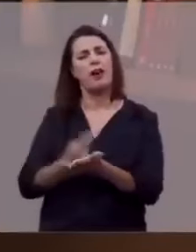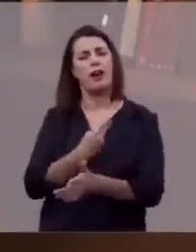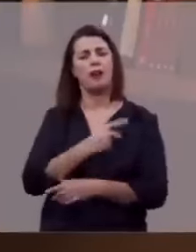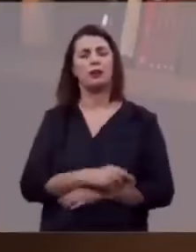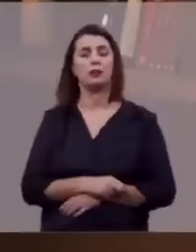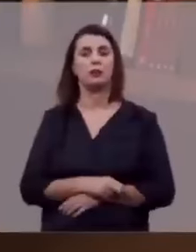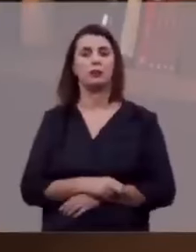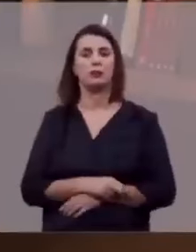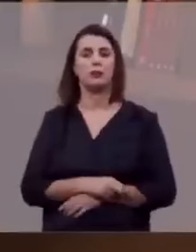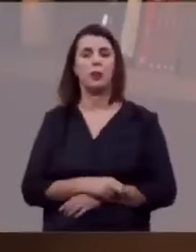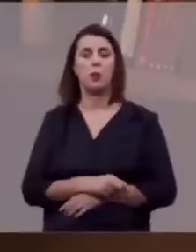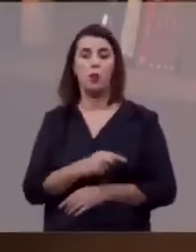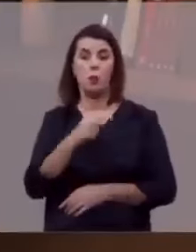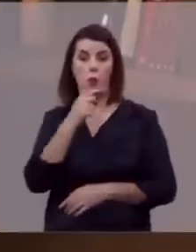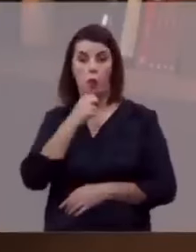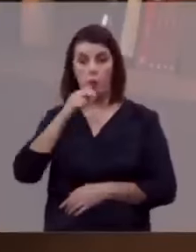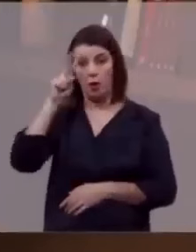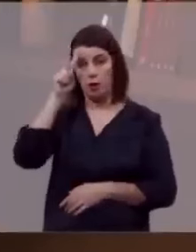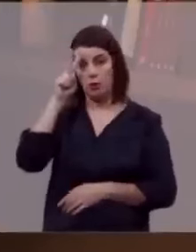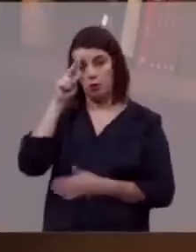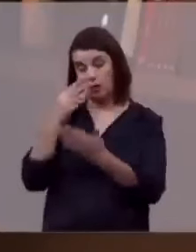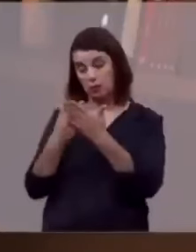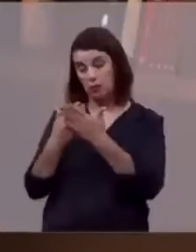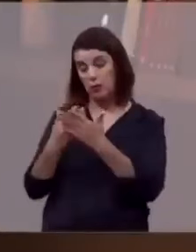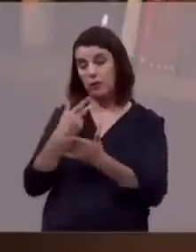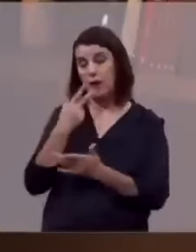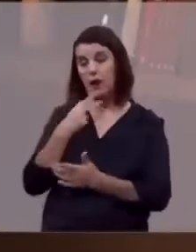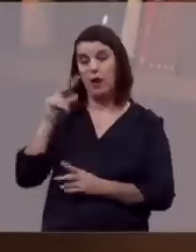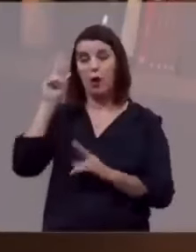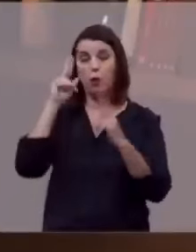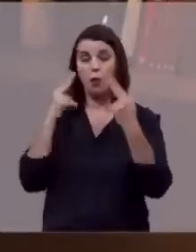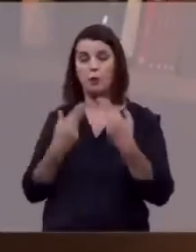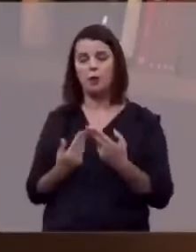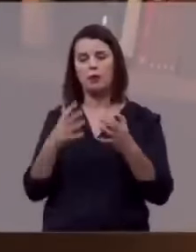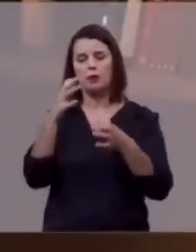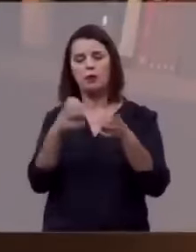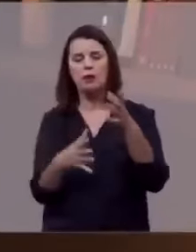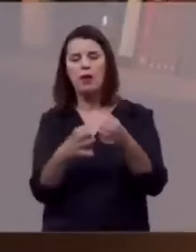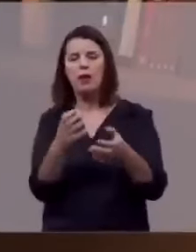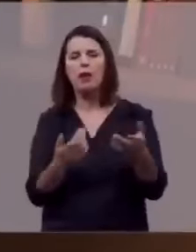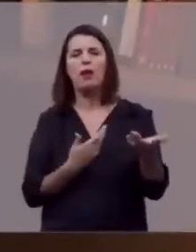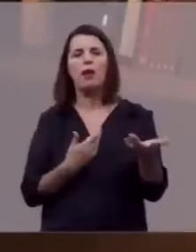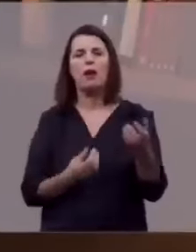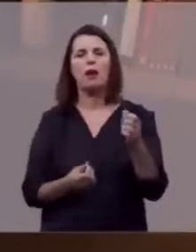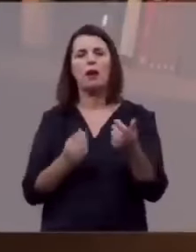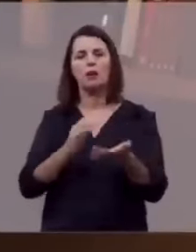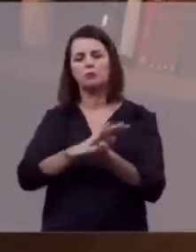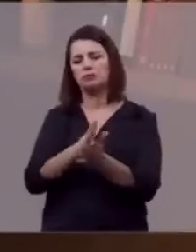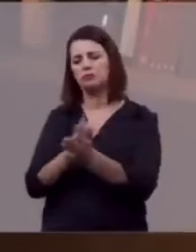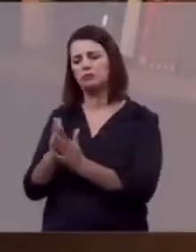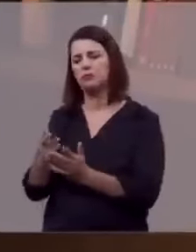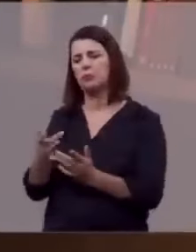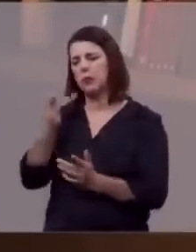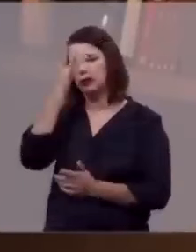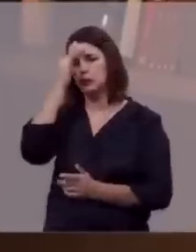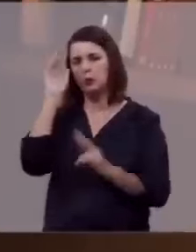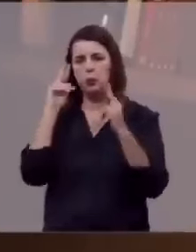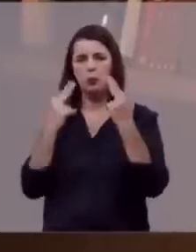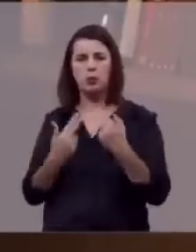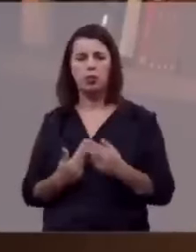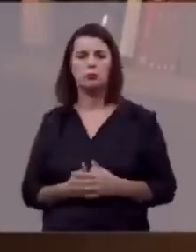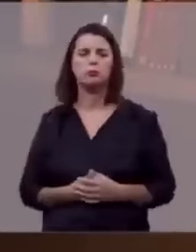O historiador Gibbon disse que a história da humanidade é a história das guerras e das atrocidades humanas.